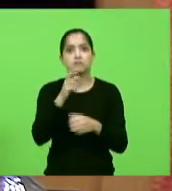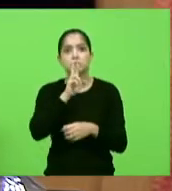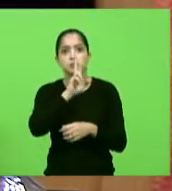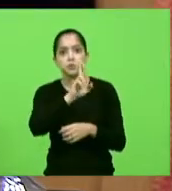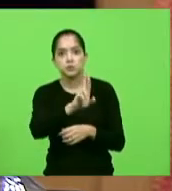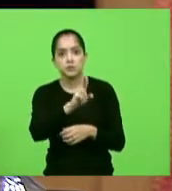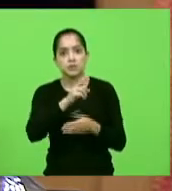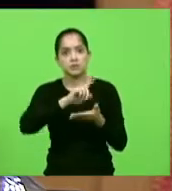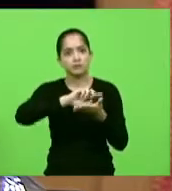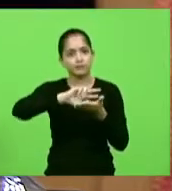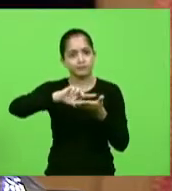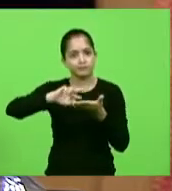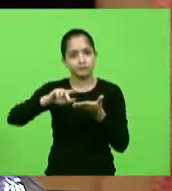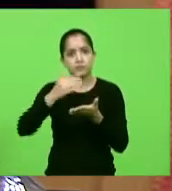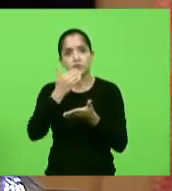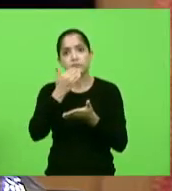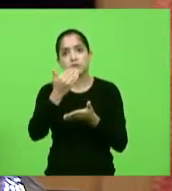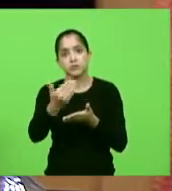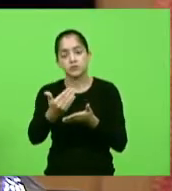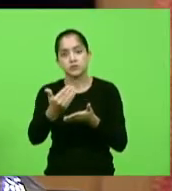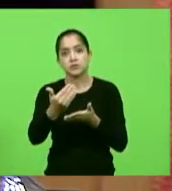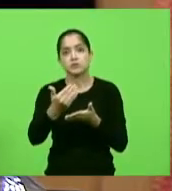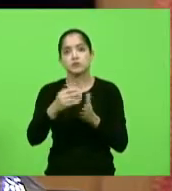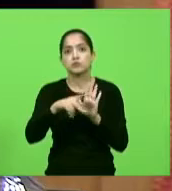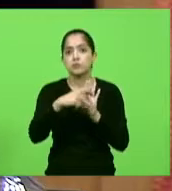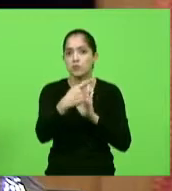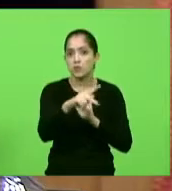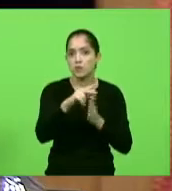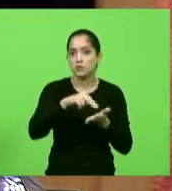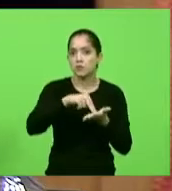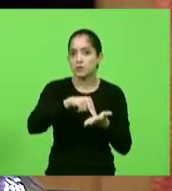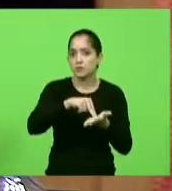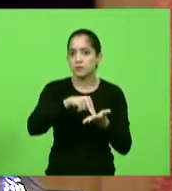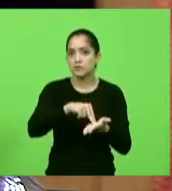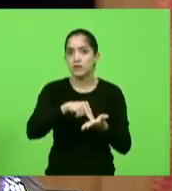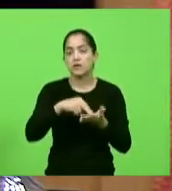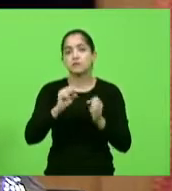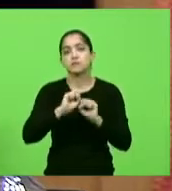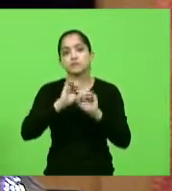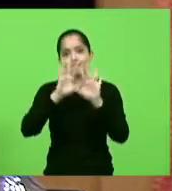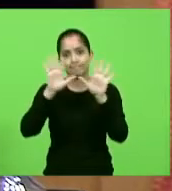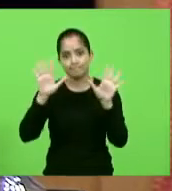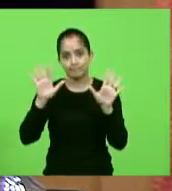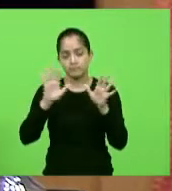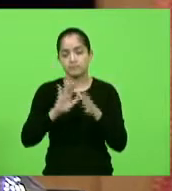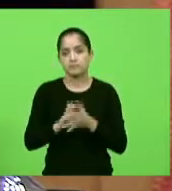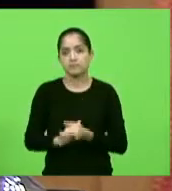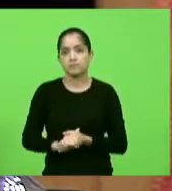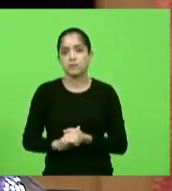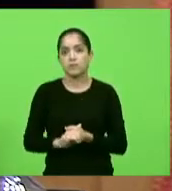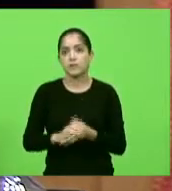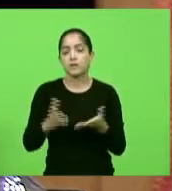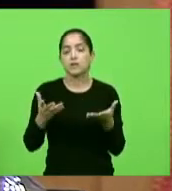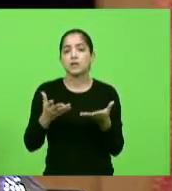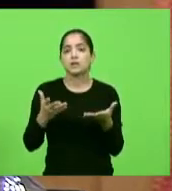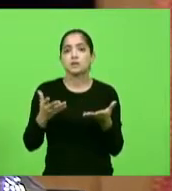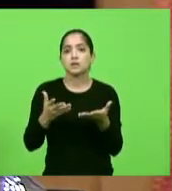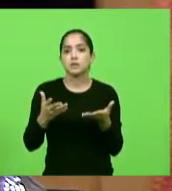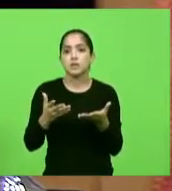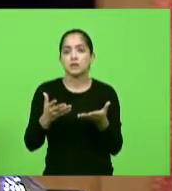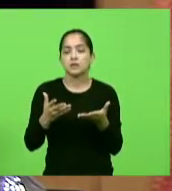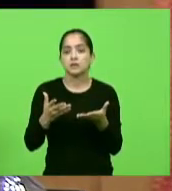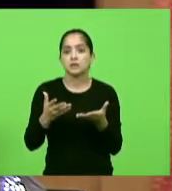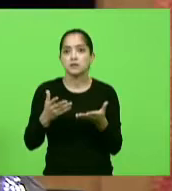vários pleitos do município de Navegantes foram esclarecidos. Eu também falo de